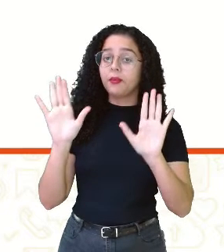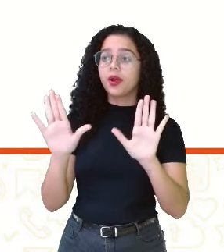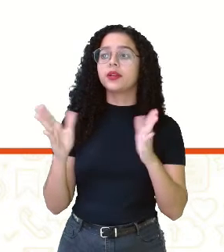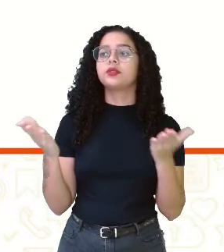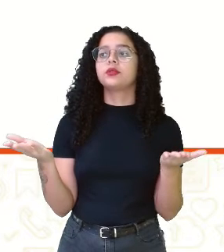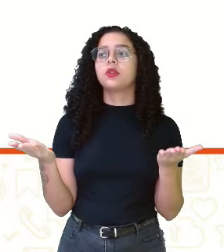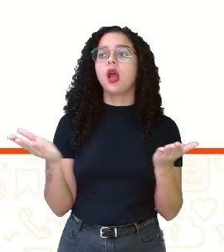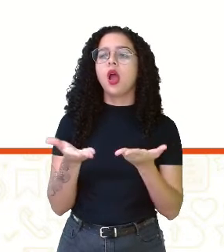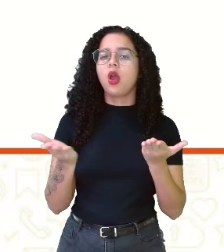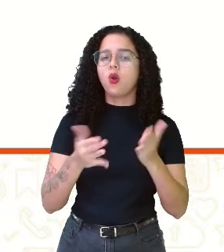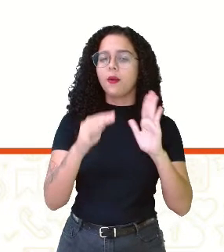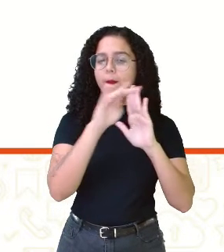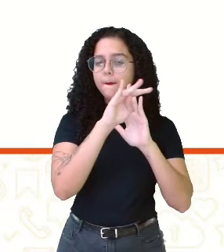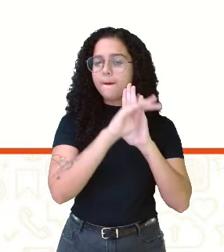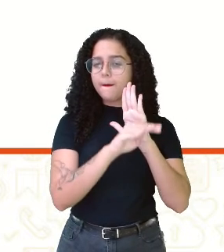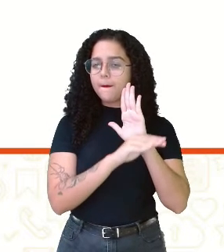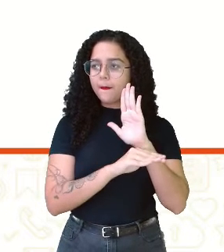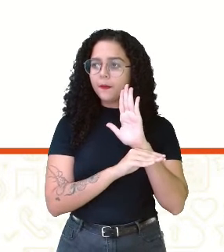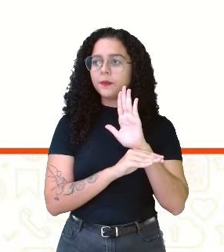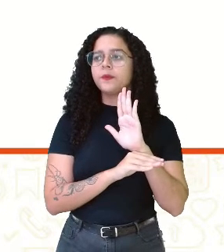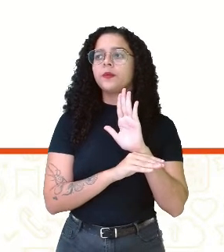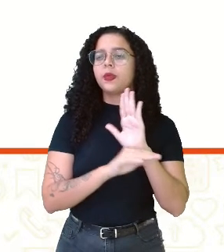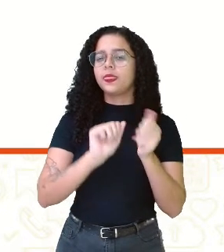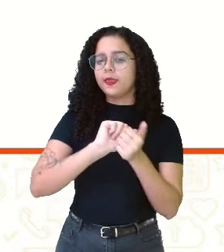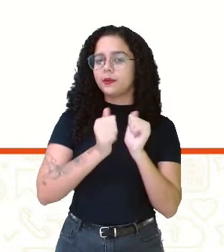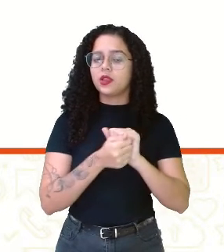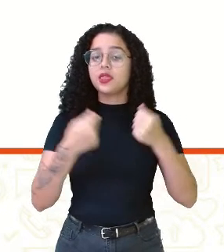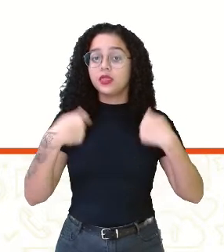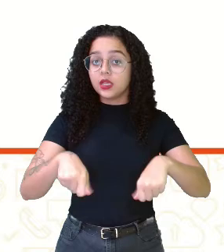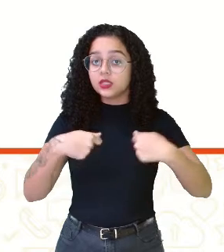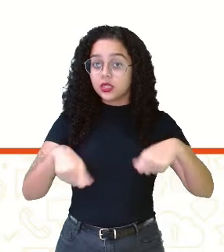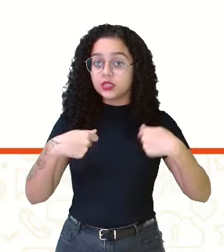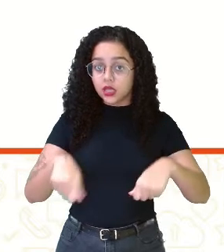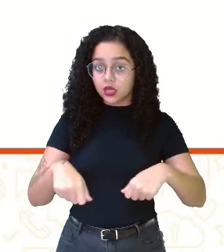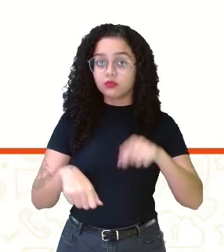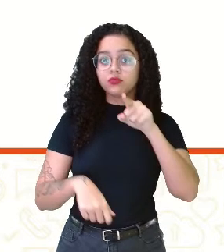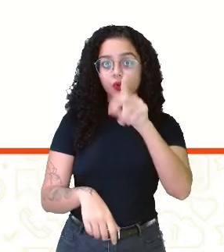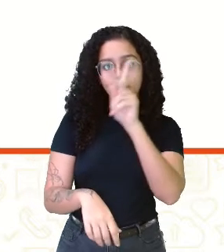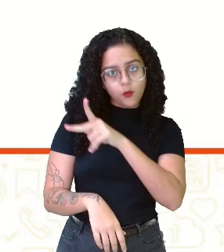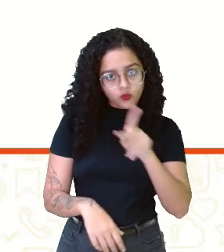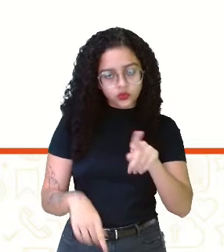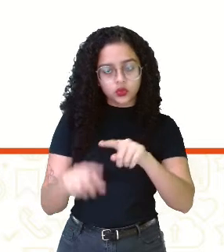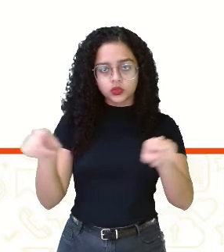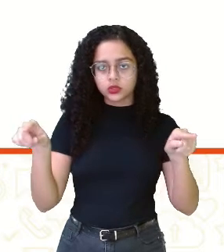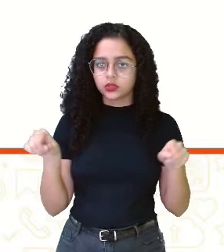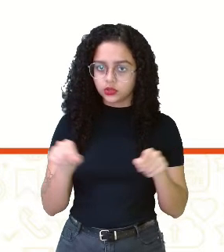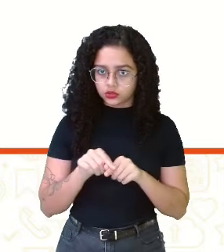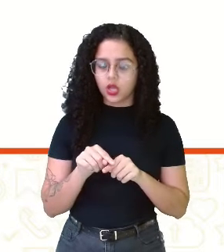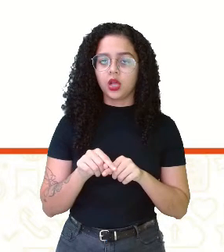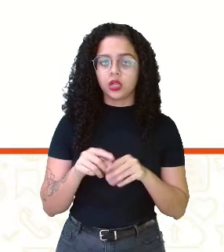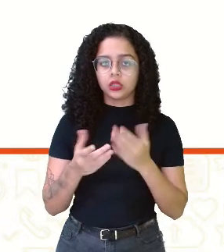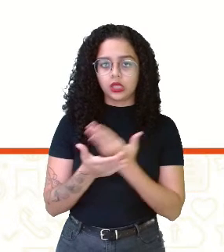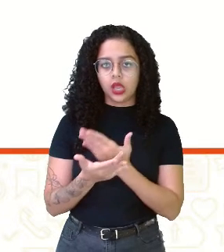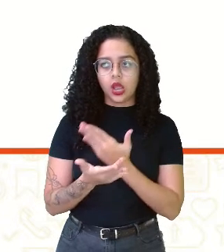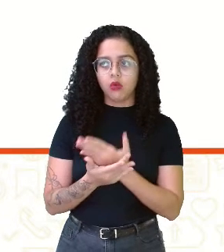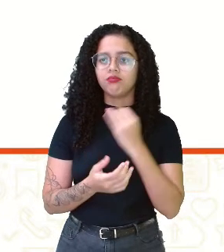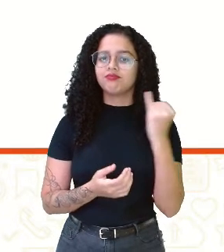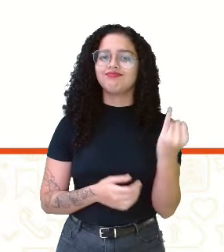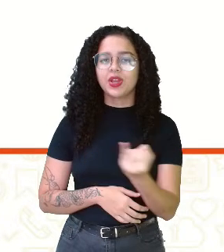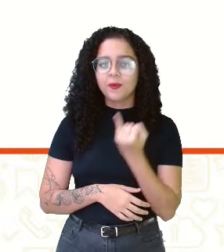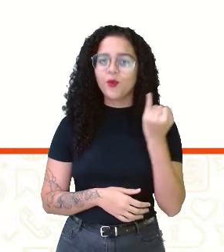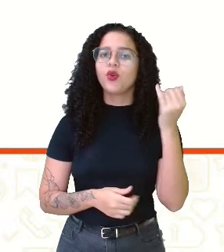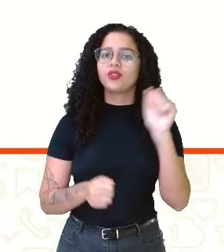sequenciei as adaptações necessárias que você, professor da sala regular, é